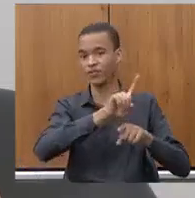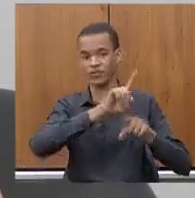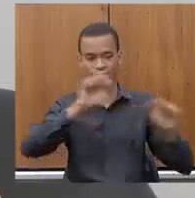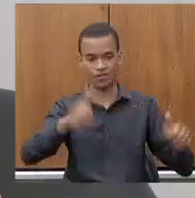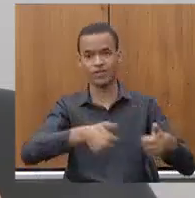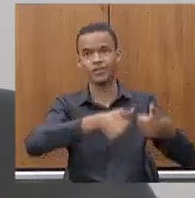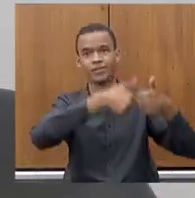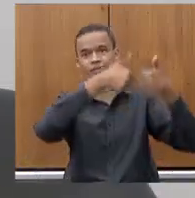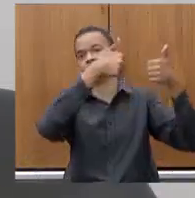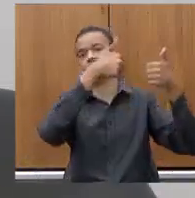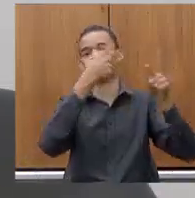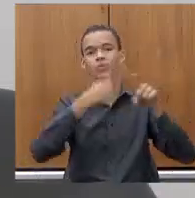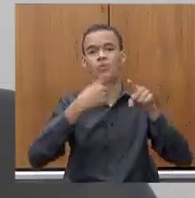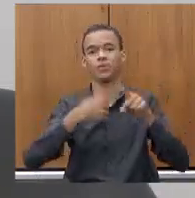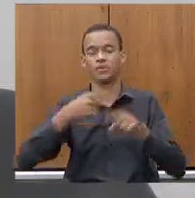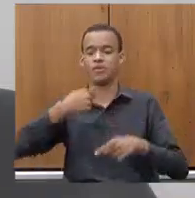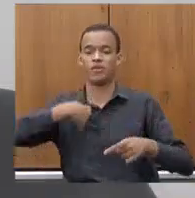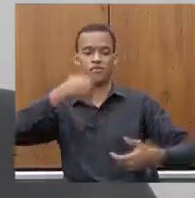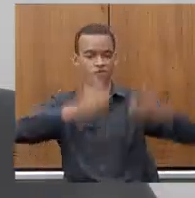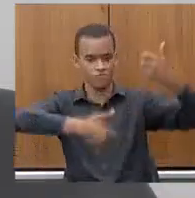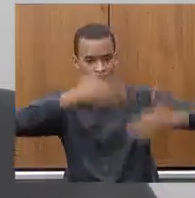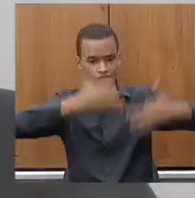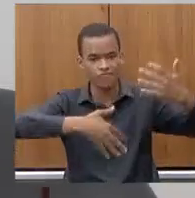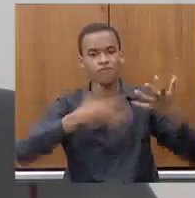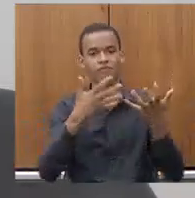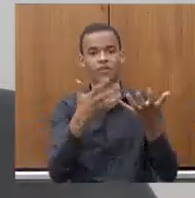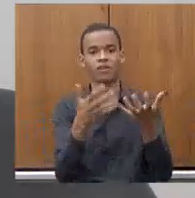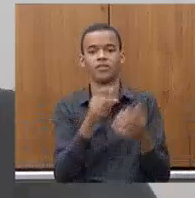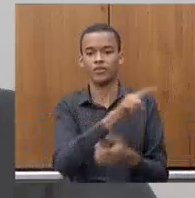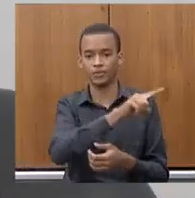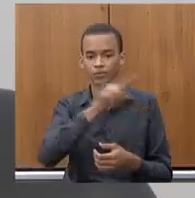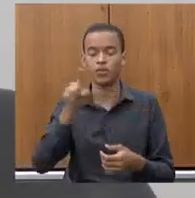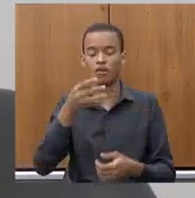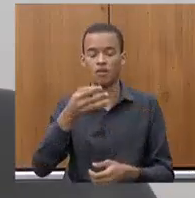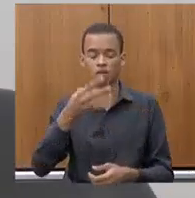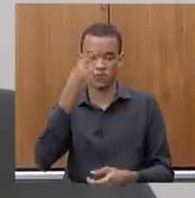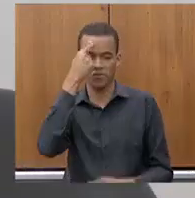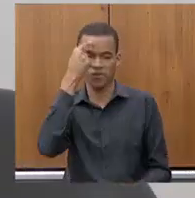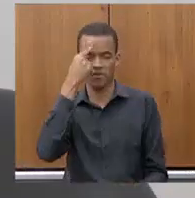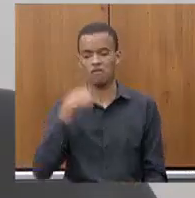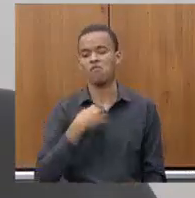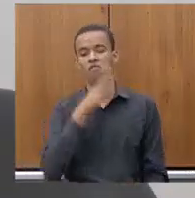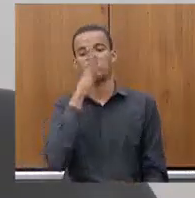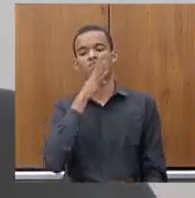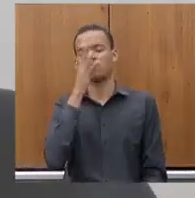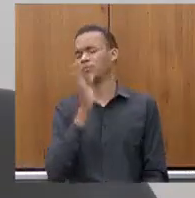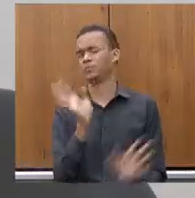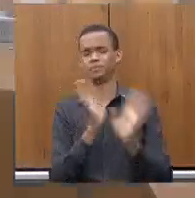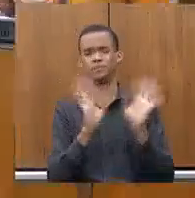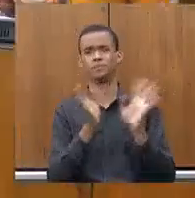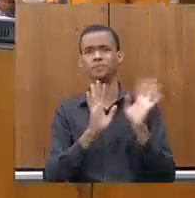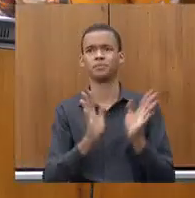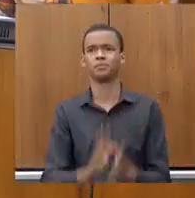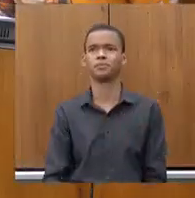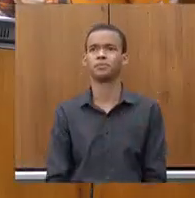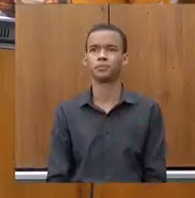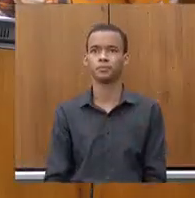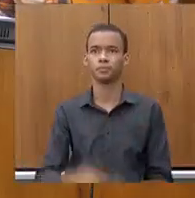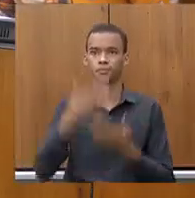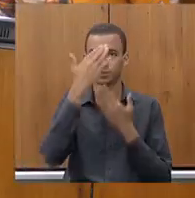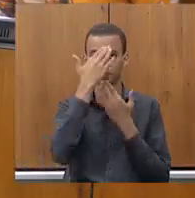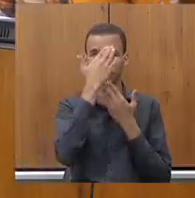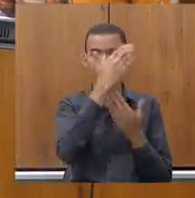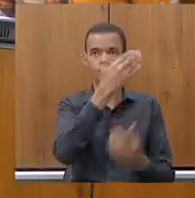fico feliz que os meus argumentos vão ser utilizados ironicamente para embasar a privatização. Obrigada,